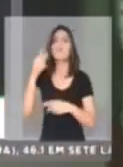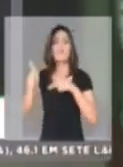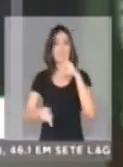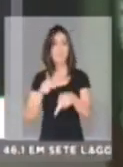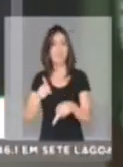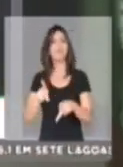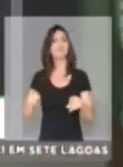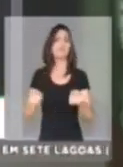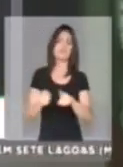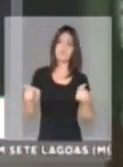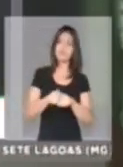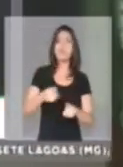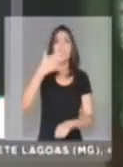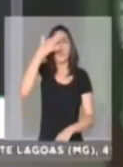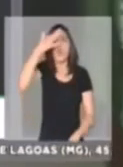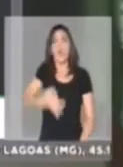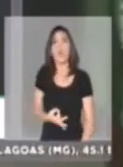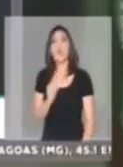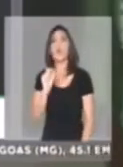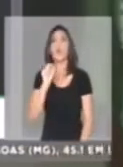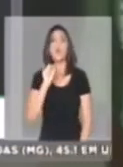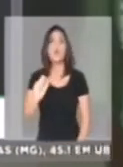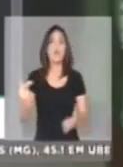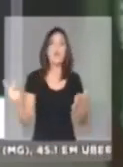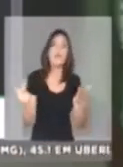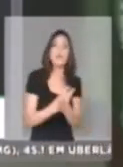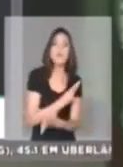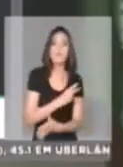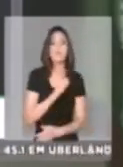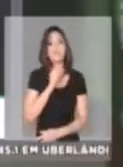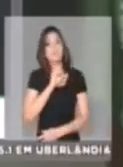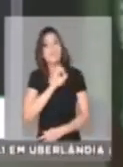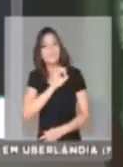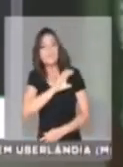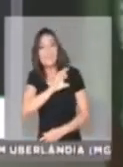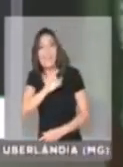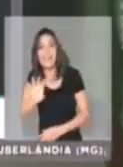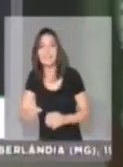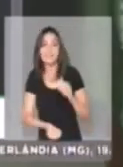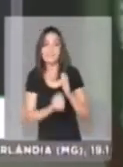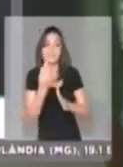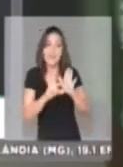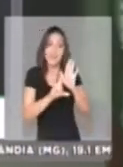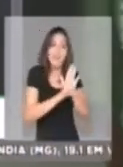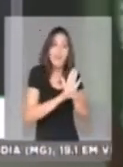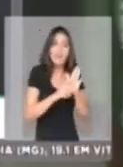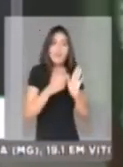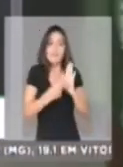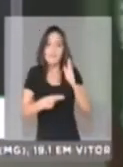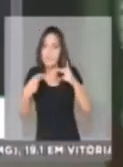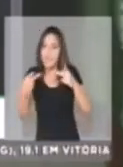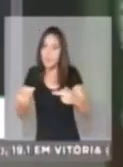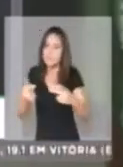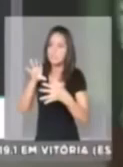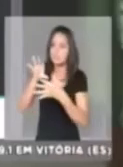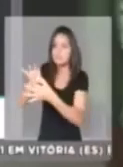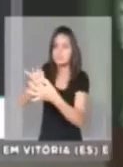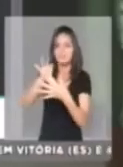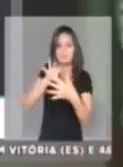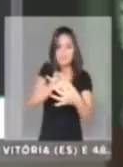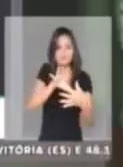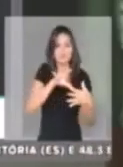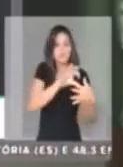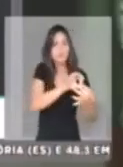entendendo as consequências de cada política nos diferentes contextos do nosso país. Só assim, construindo